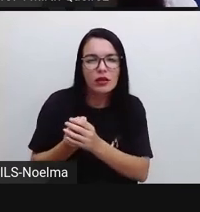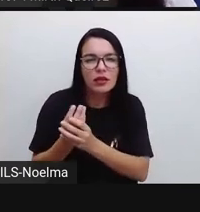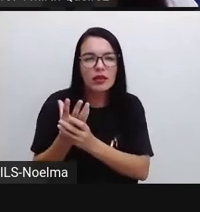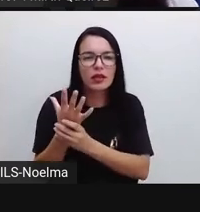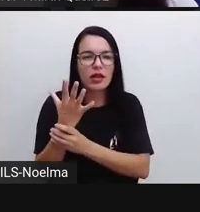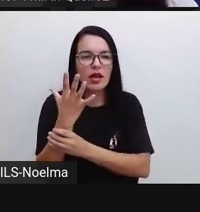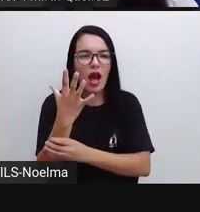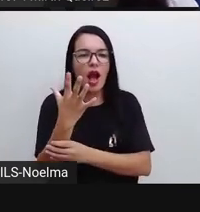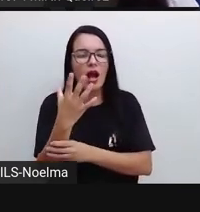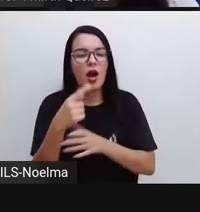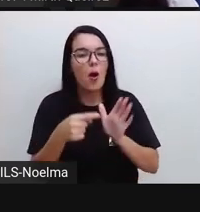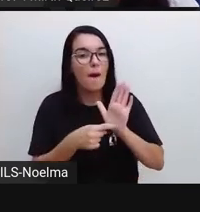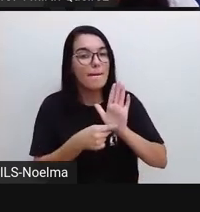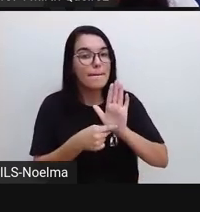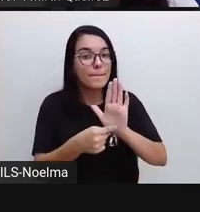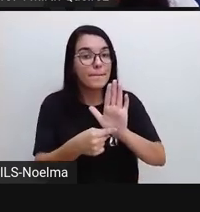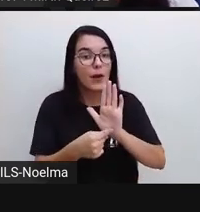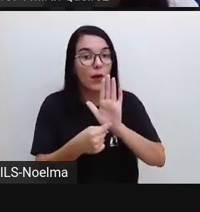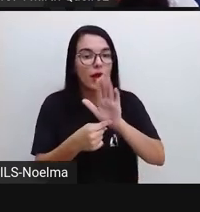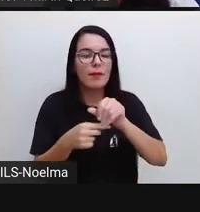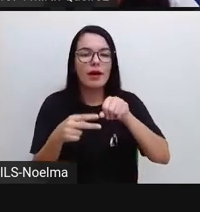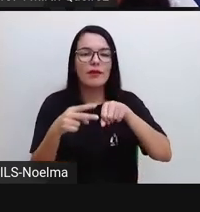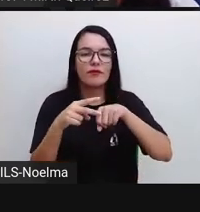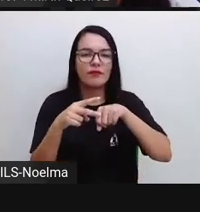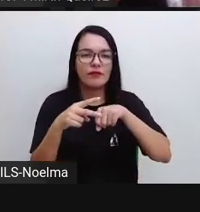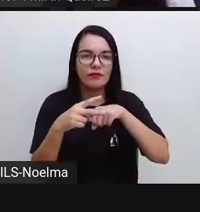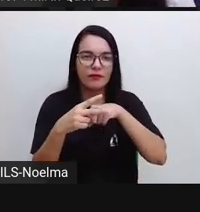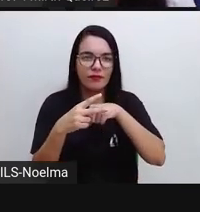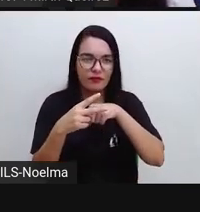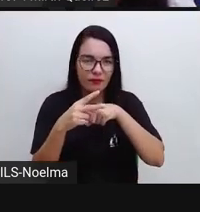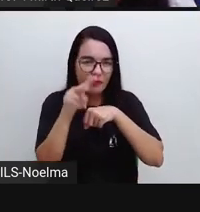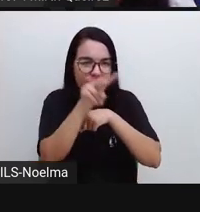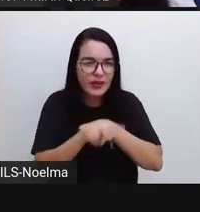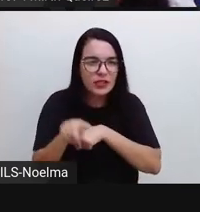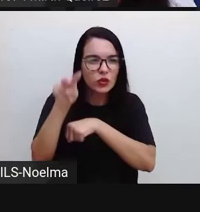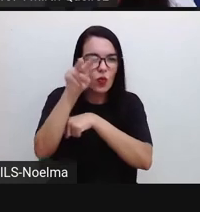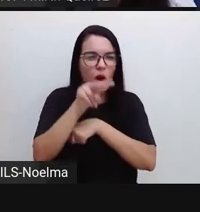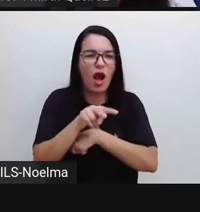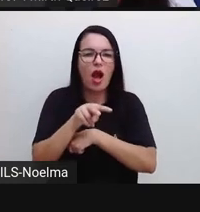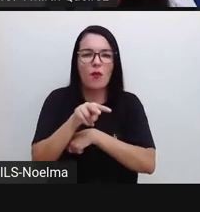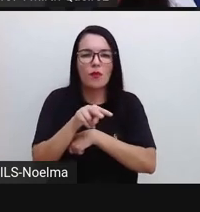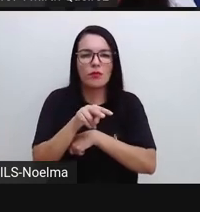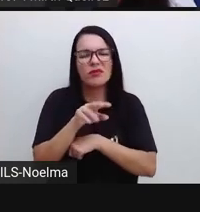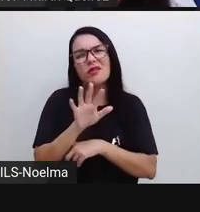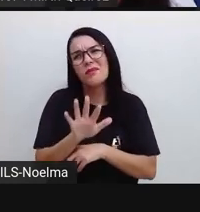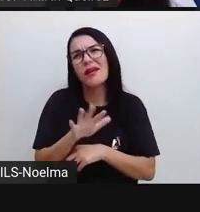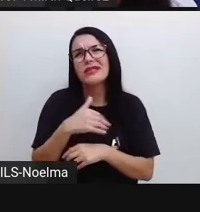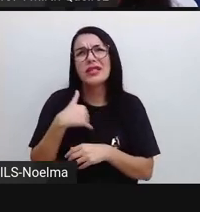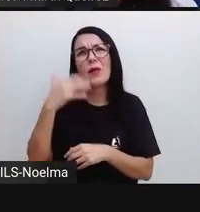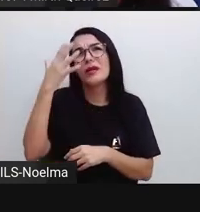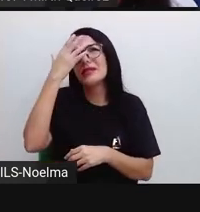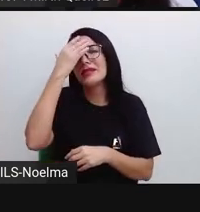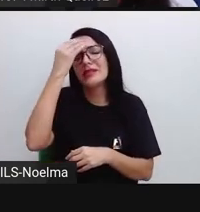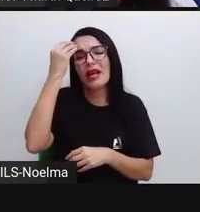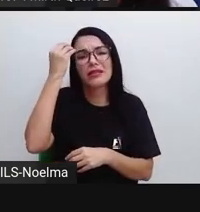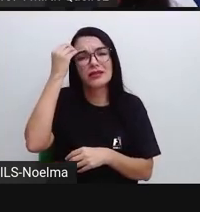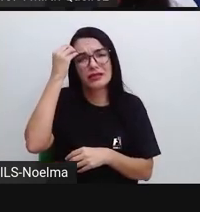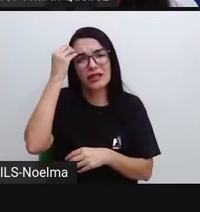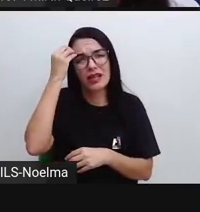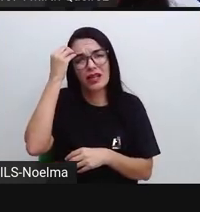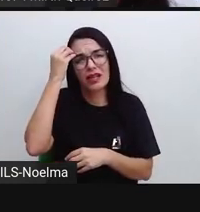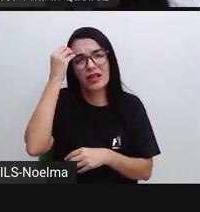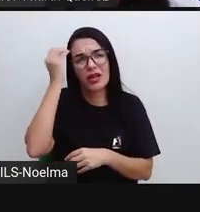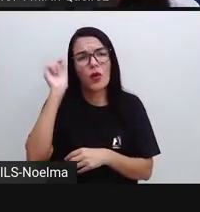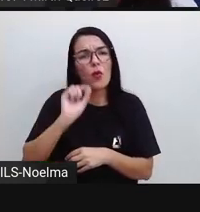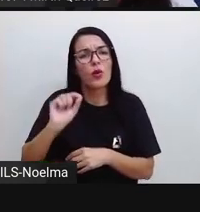visual, certo? Um poema visual. Ah, Bró, esqueci. O que é poema visual? O que é um poema visual?